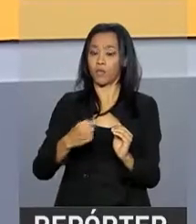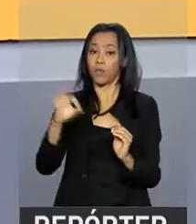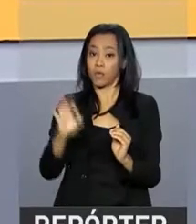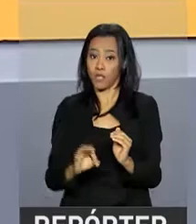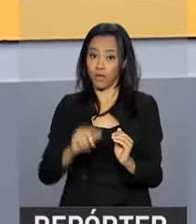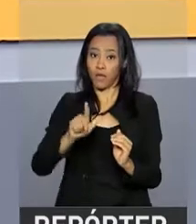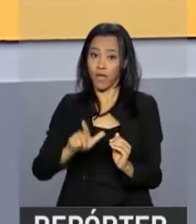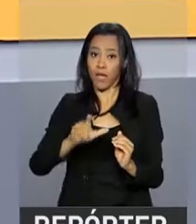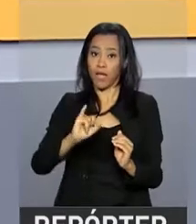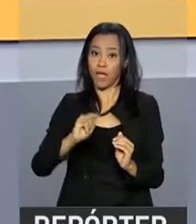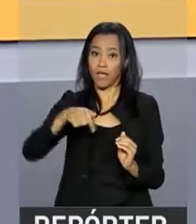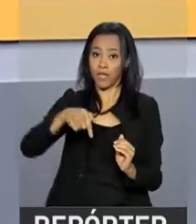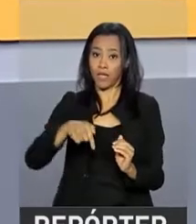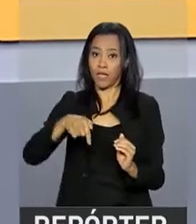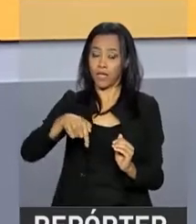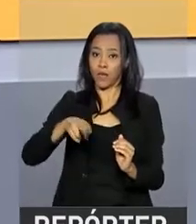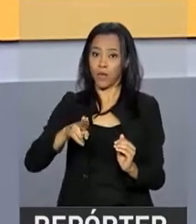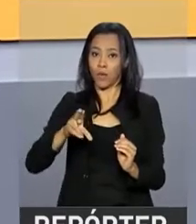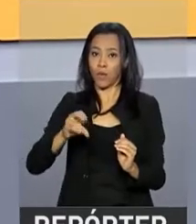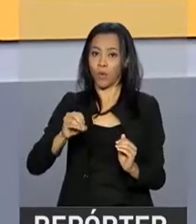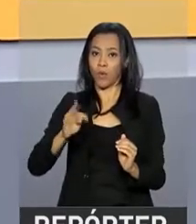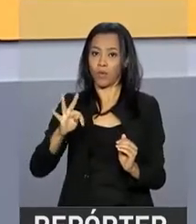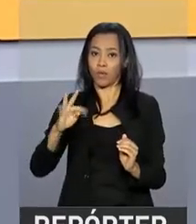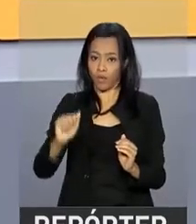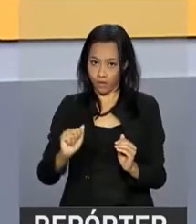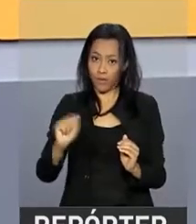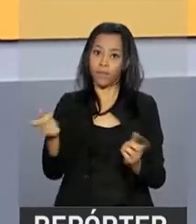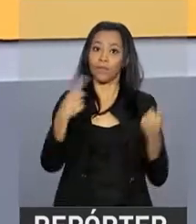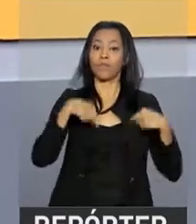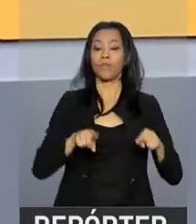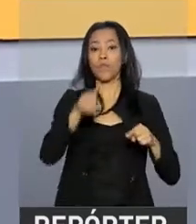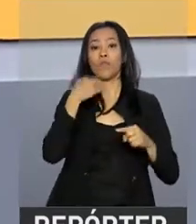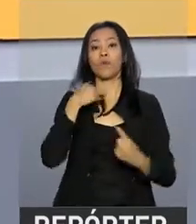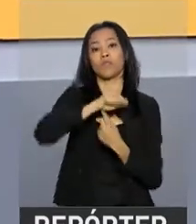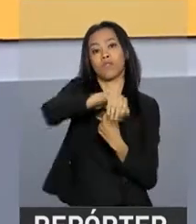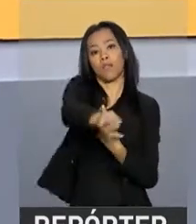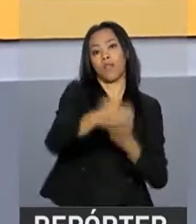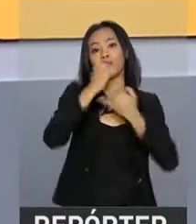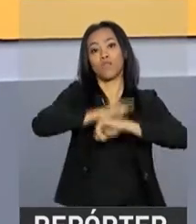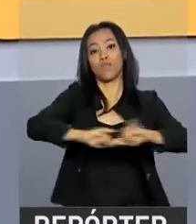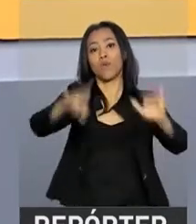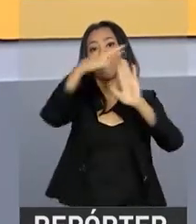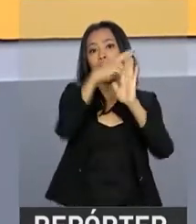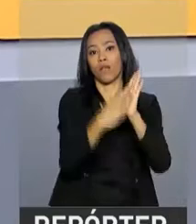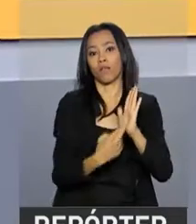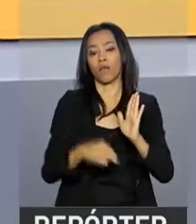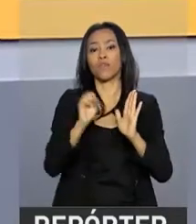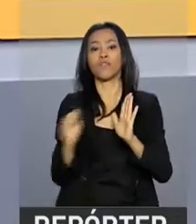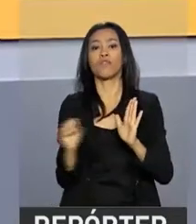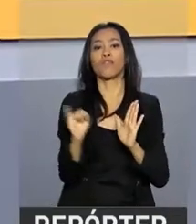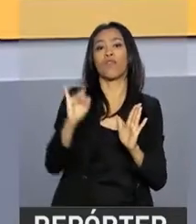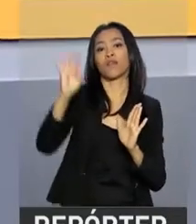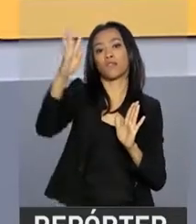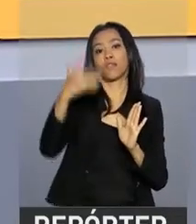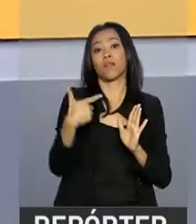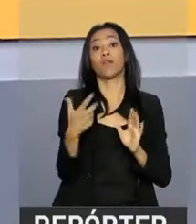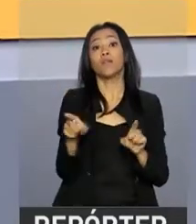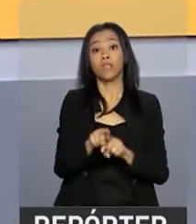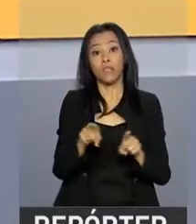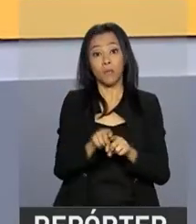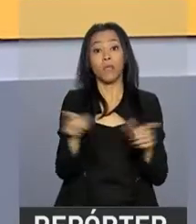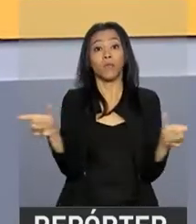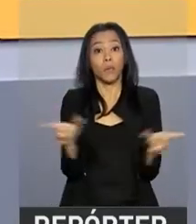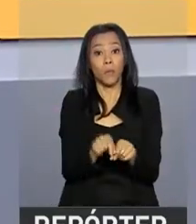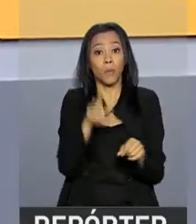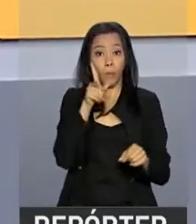E o Banco Central divulgou hoje o relatório de inflação do primeiro trimestre, que mantém a estimativa de crescimento do PIB, a soma